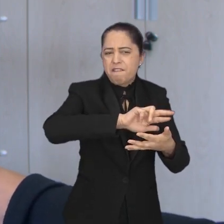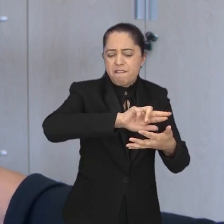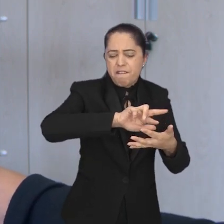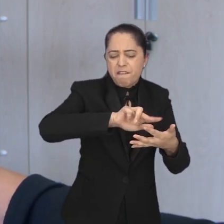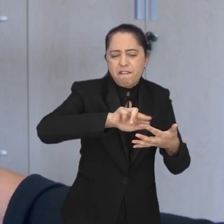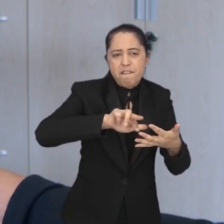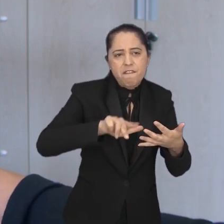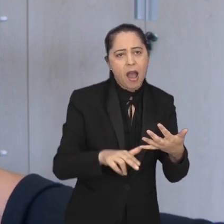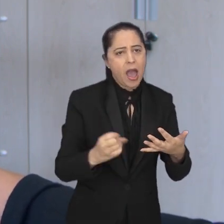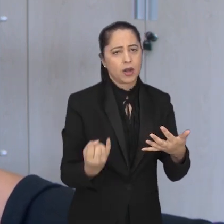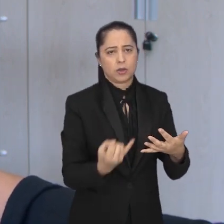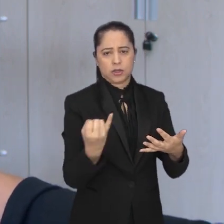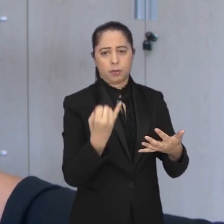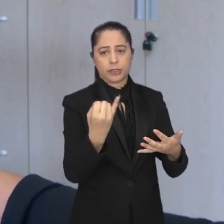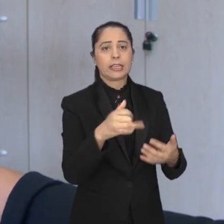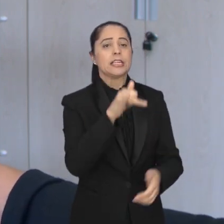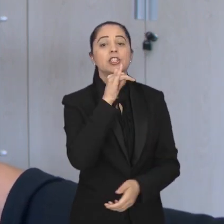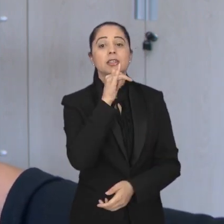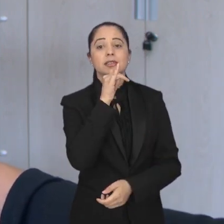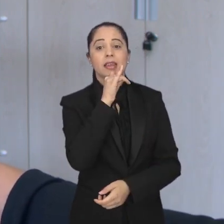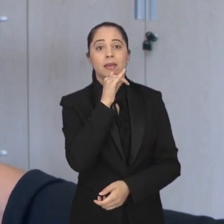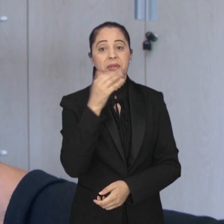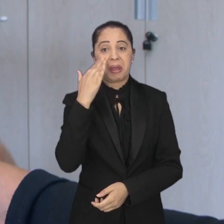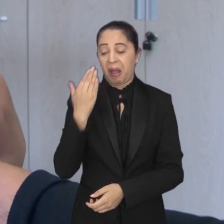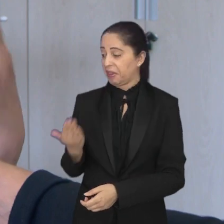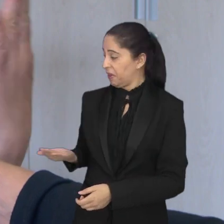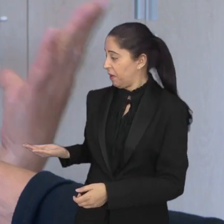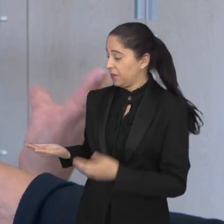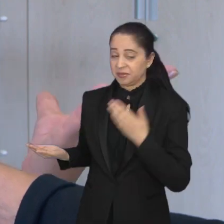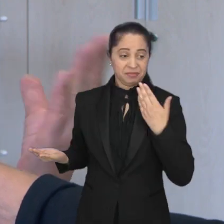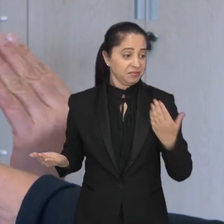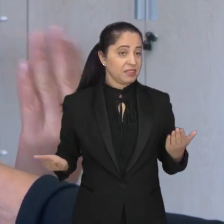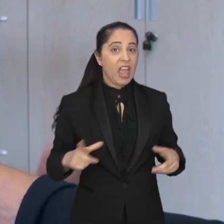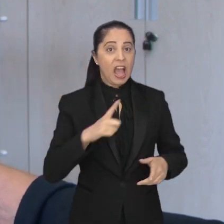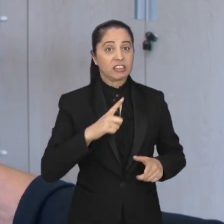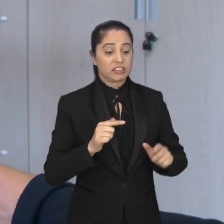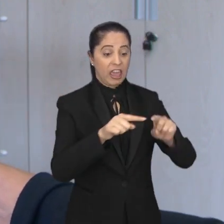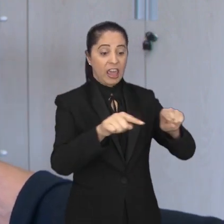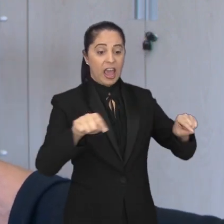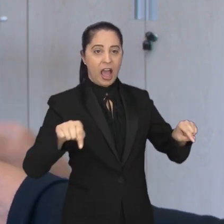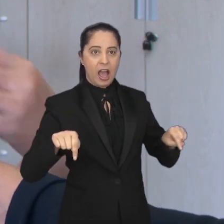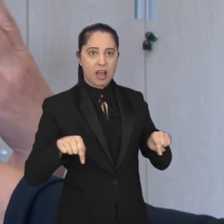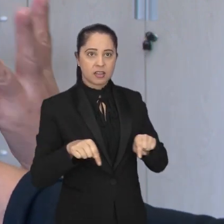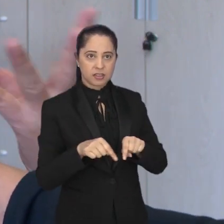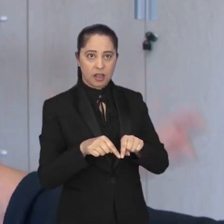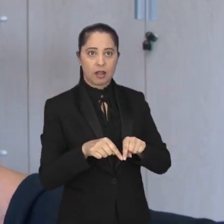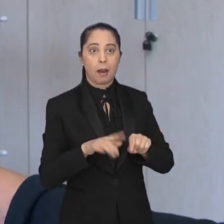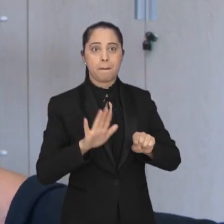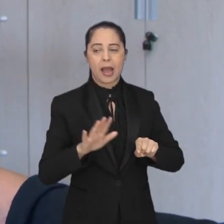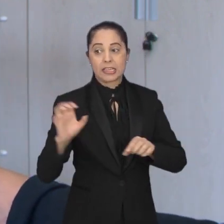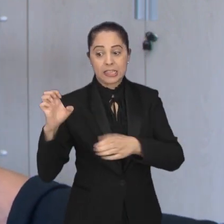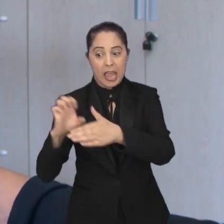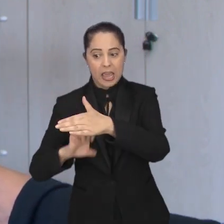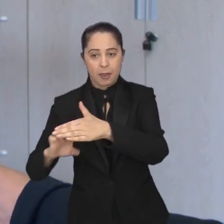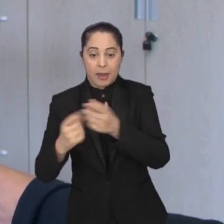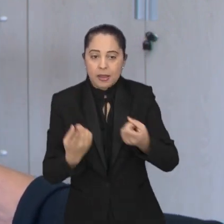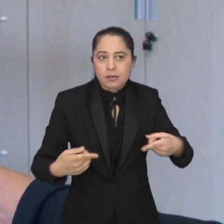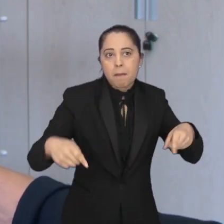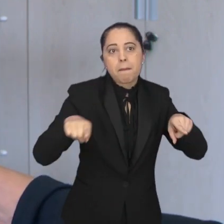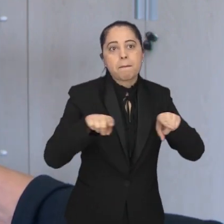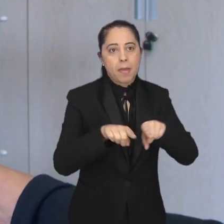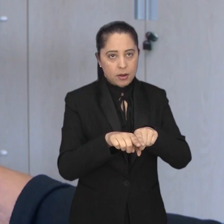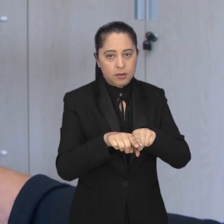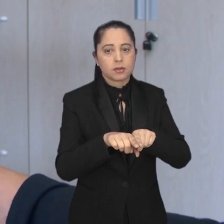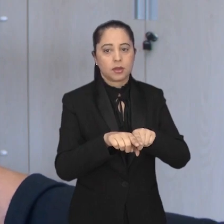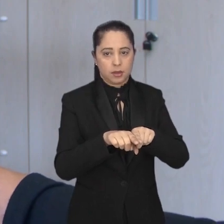aspectos importantes. Por exemplo, aqui nós vimos a sala, o apoio de várias empresas, né? Eu